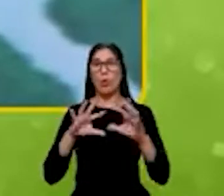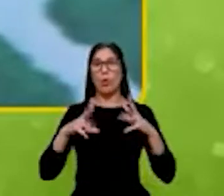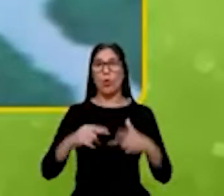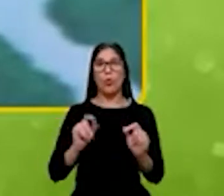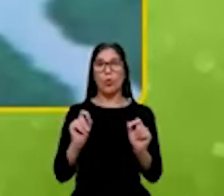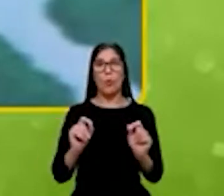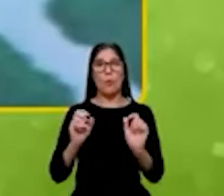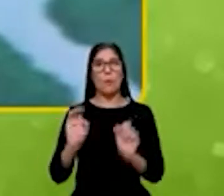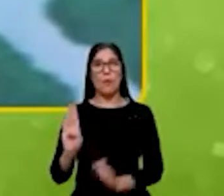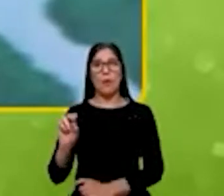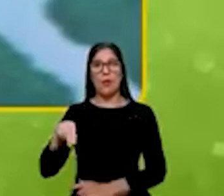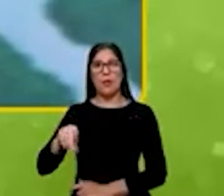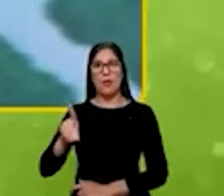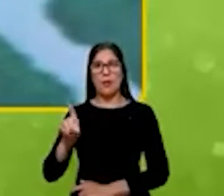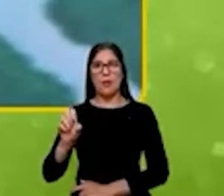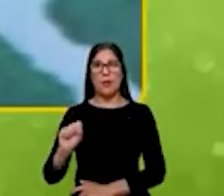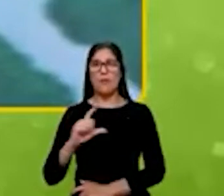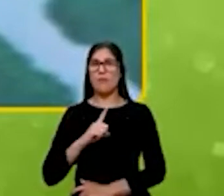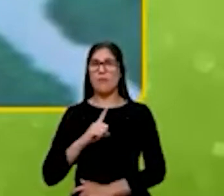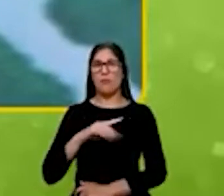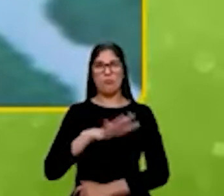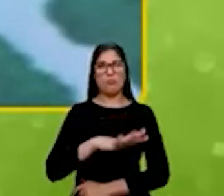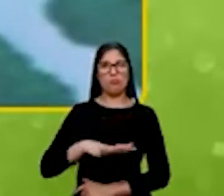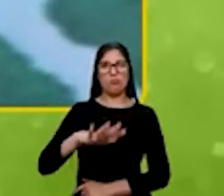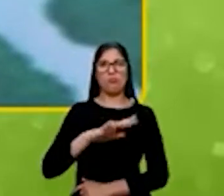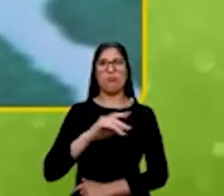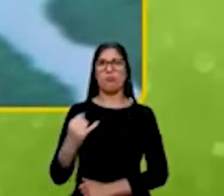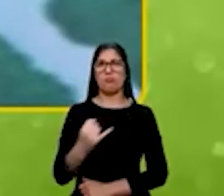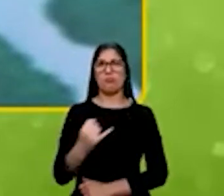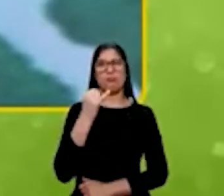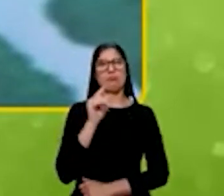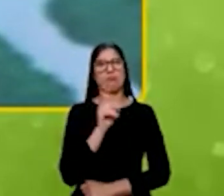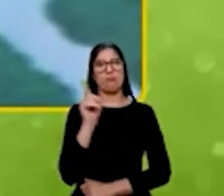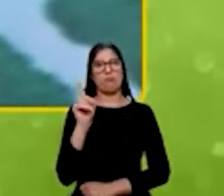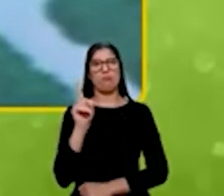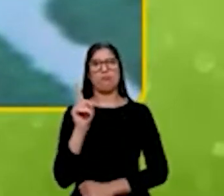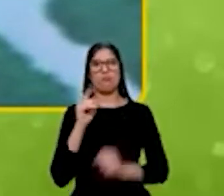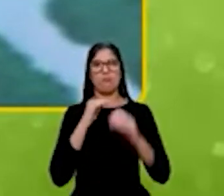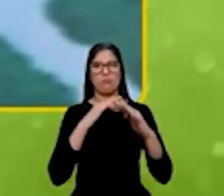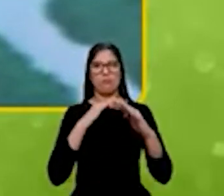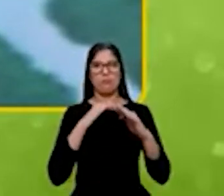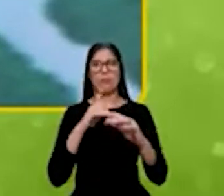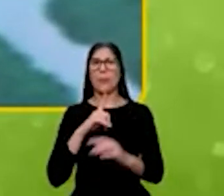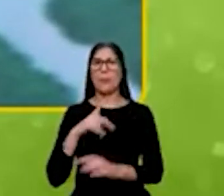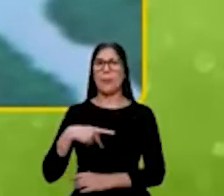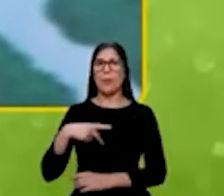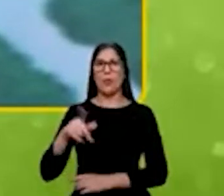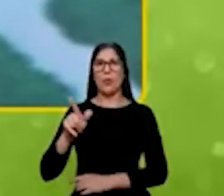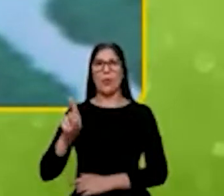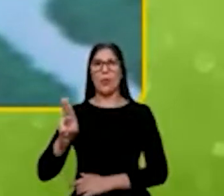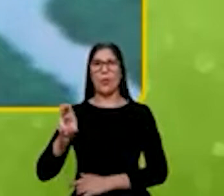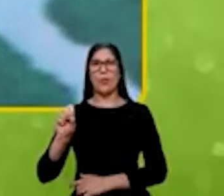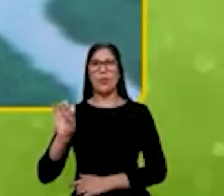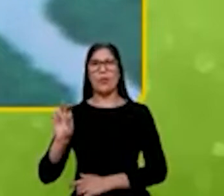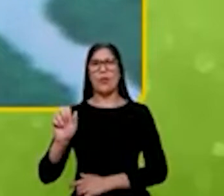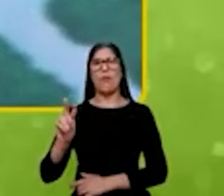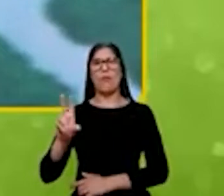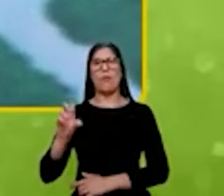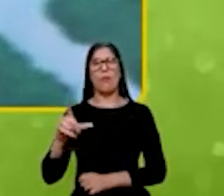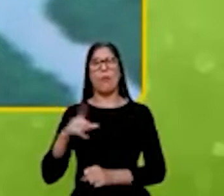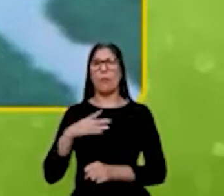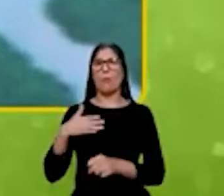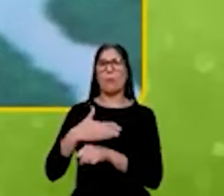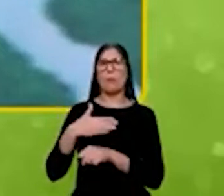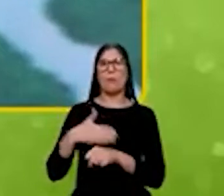delegação bastante robusta em Glasgow, liderada pelo presidente Gustavo Montesano. Participamos de vários painéis